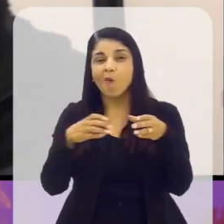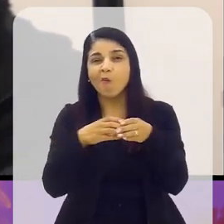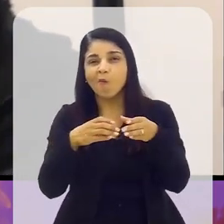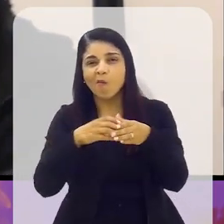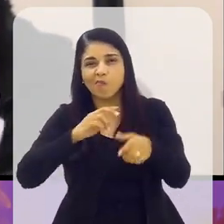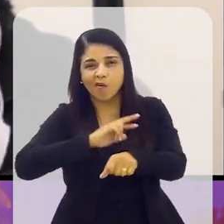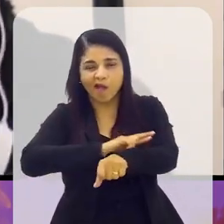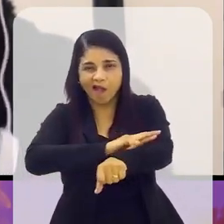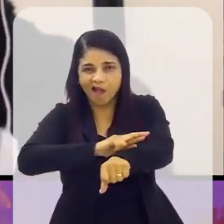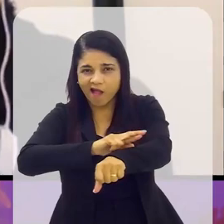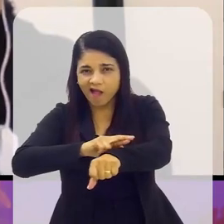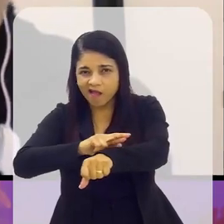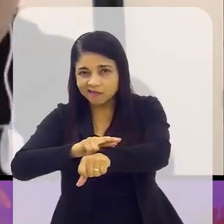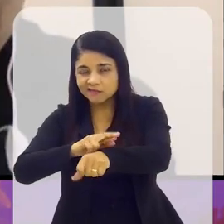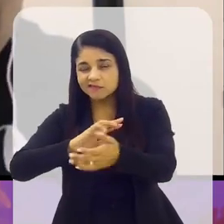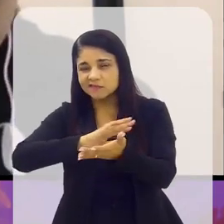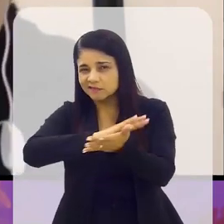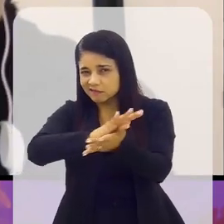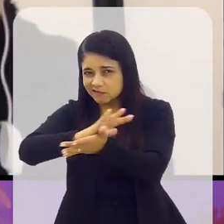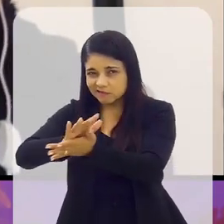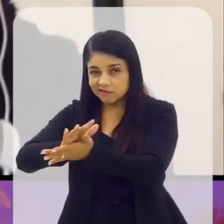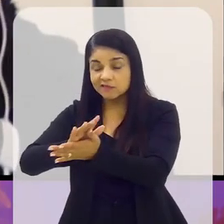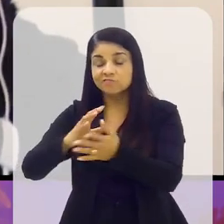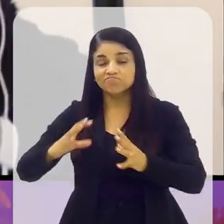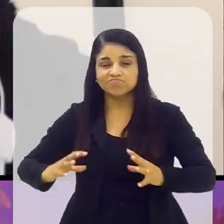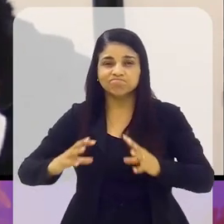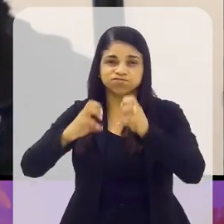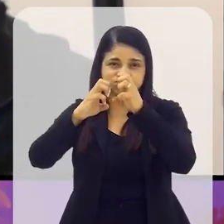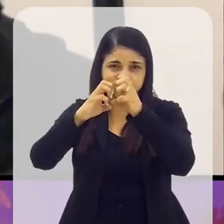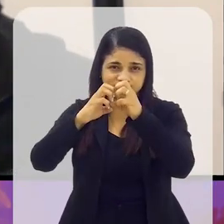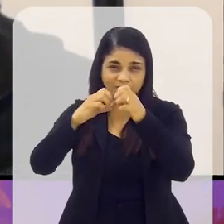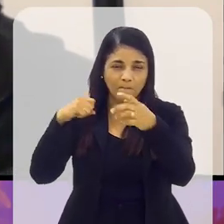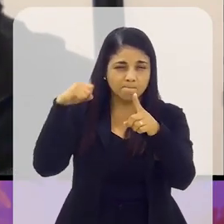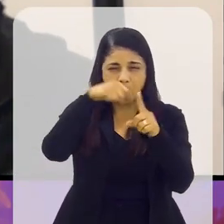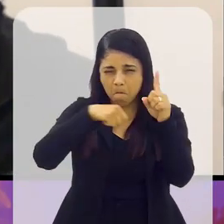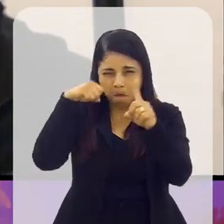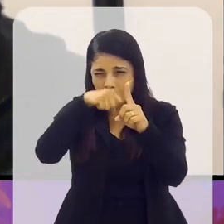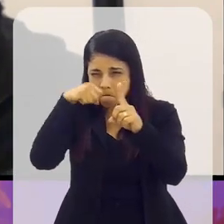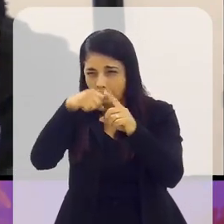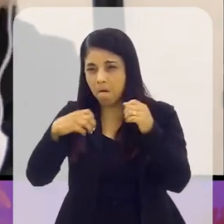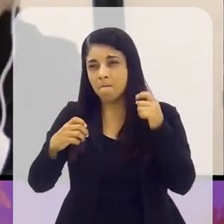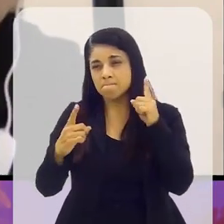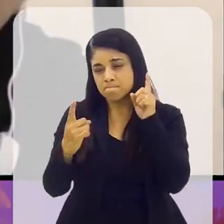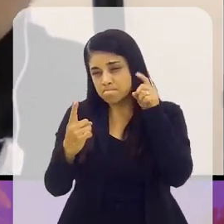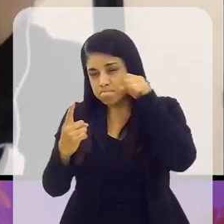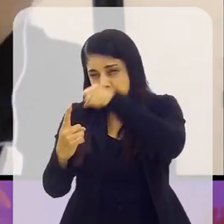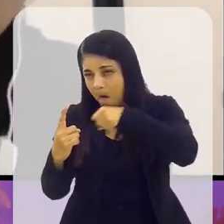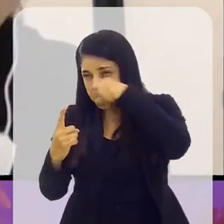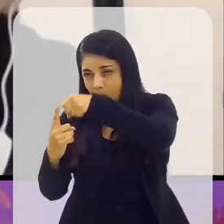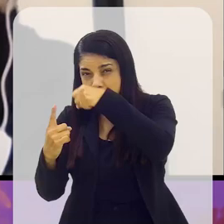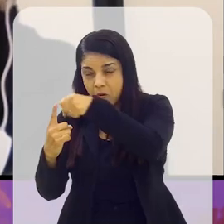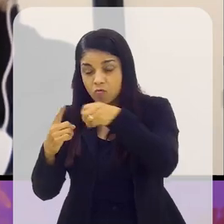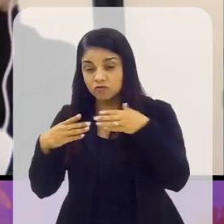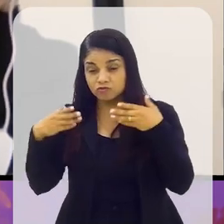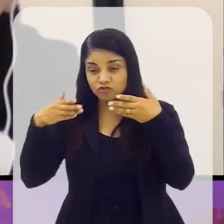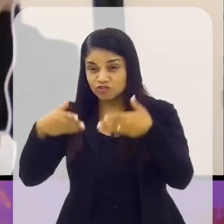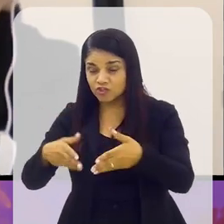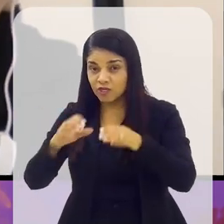conta de um grito racista, etc., e tal. Então, houve uma briga dentro do trem que terminou em soco. Bom, quando eu cheguei no